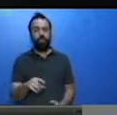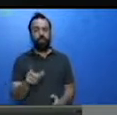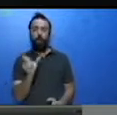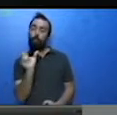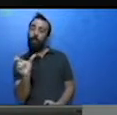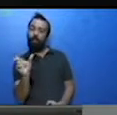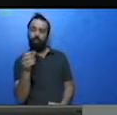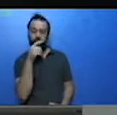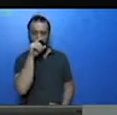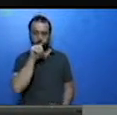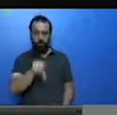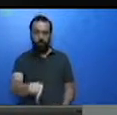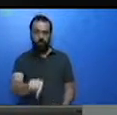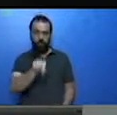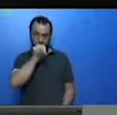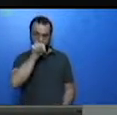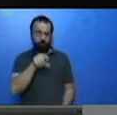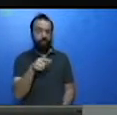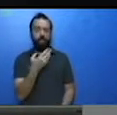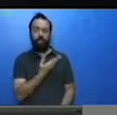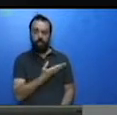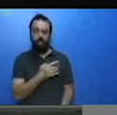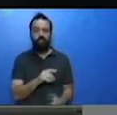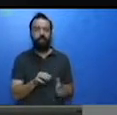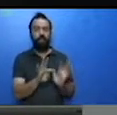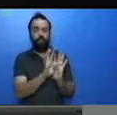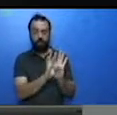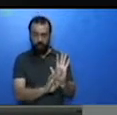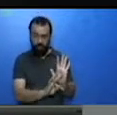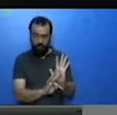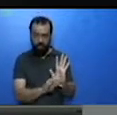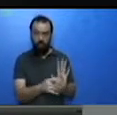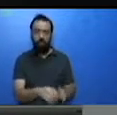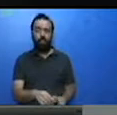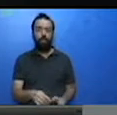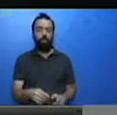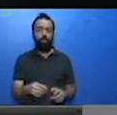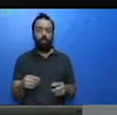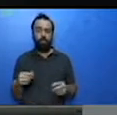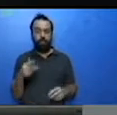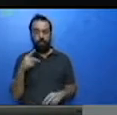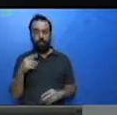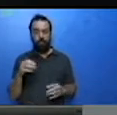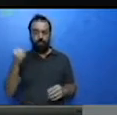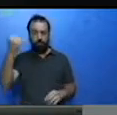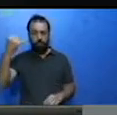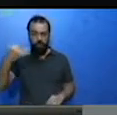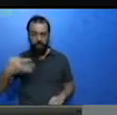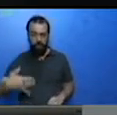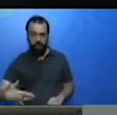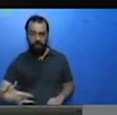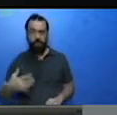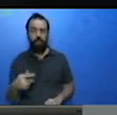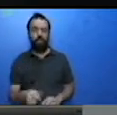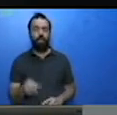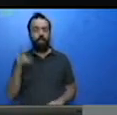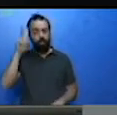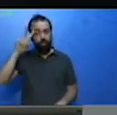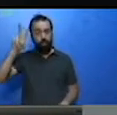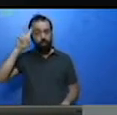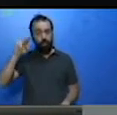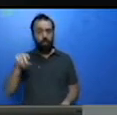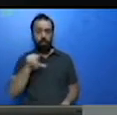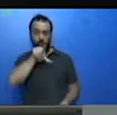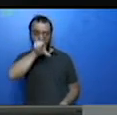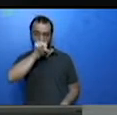criaram para explicar o lindo canto do Irapuru, uma ave muito comum na Amazônia brasileira.